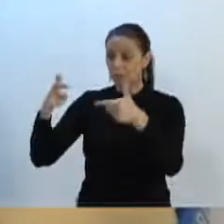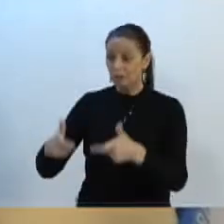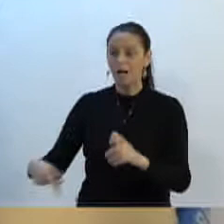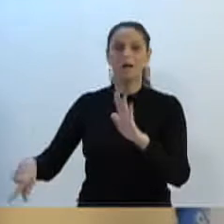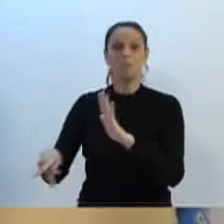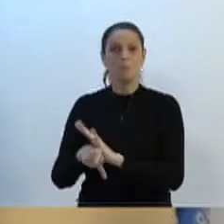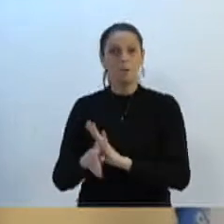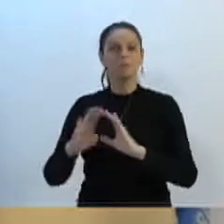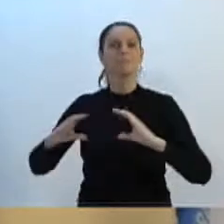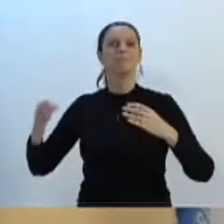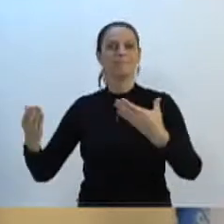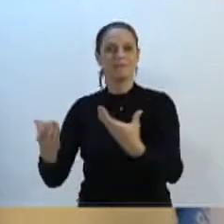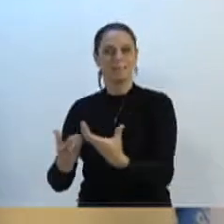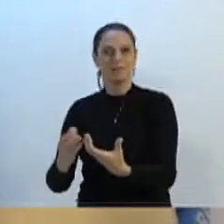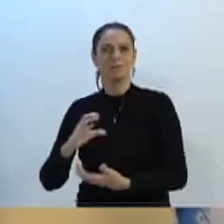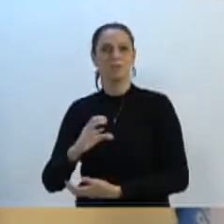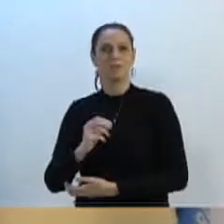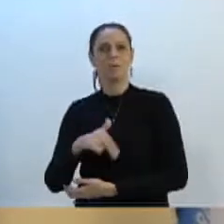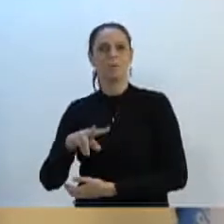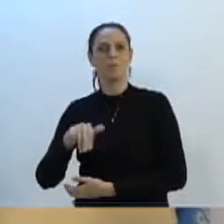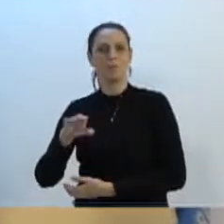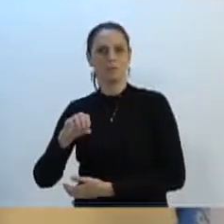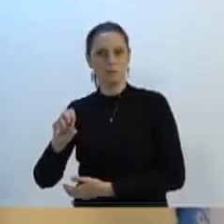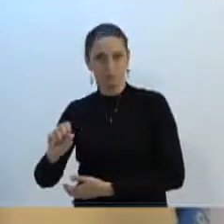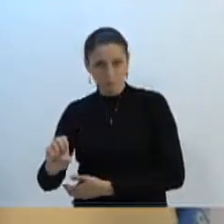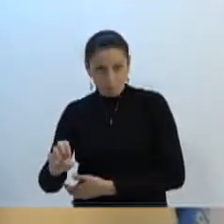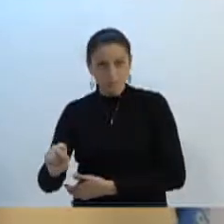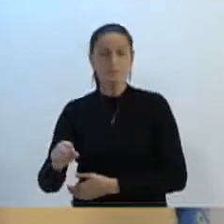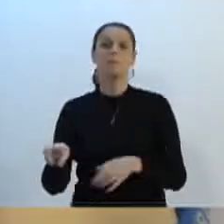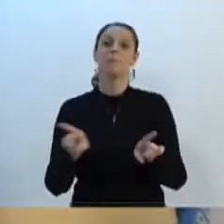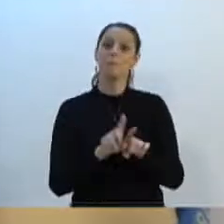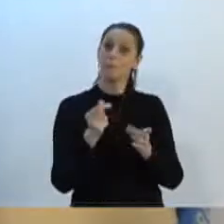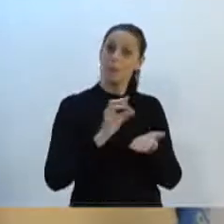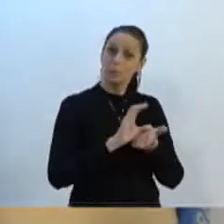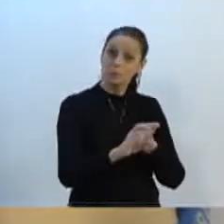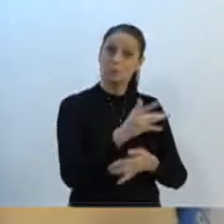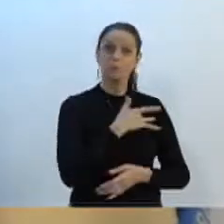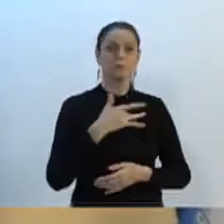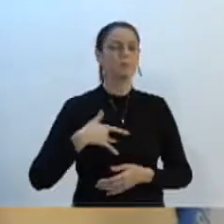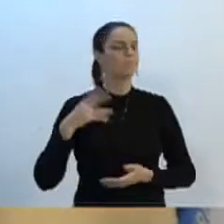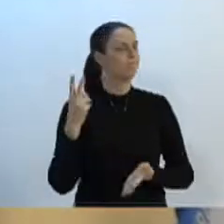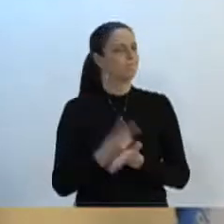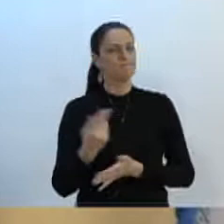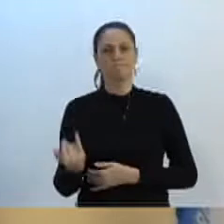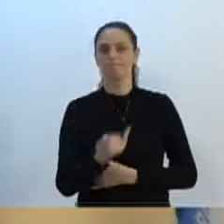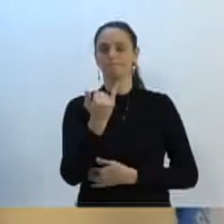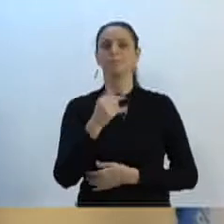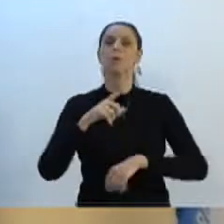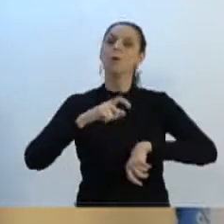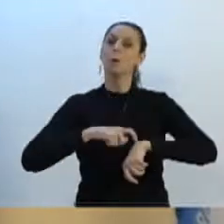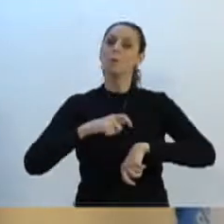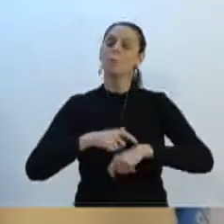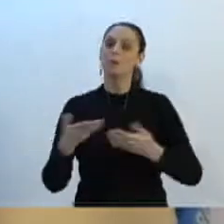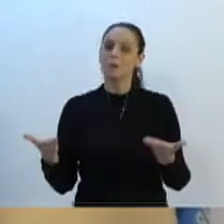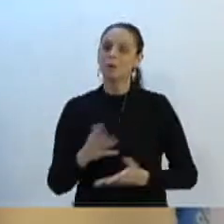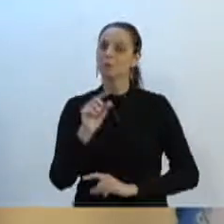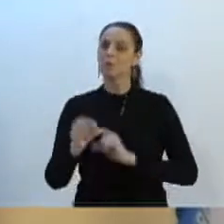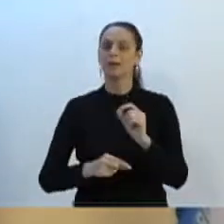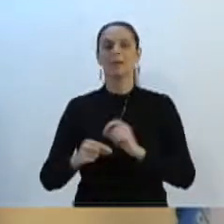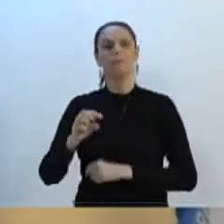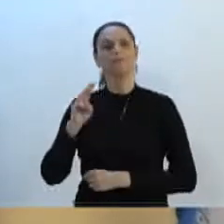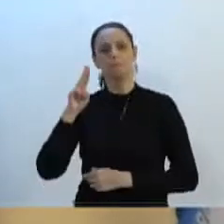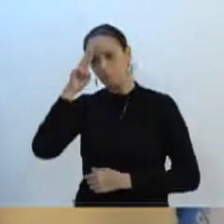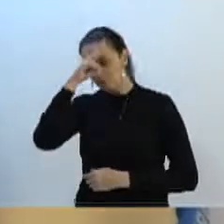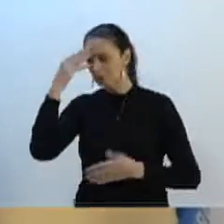adequados, investimentos em saúde, são sempre muito bem-vindos. Então, é o momento aqui de demonstrar a nossa gratidão